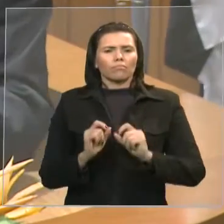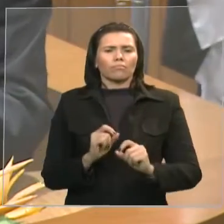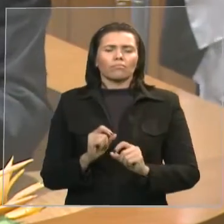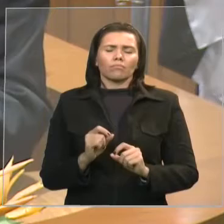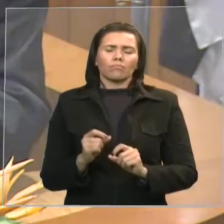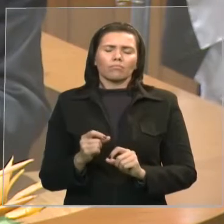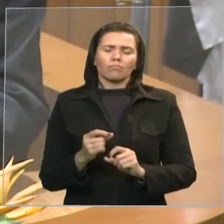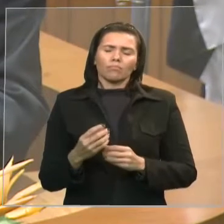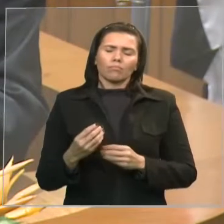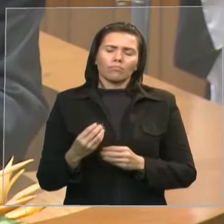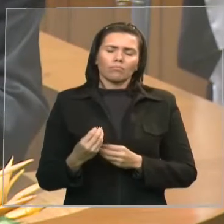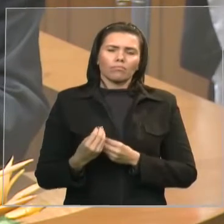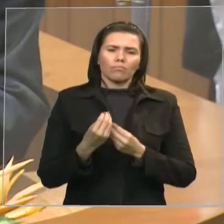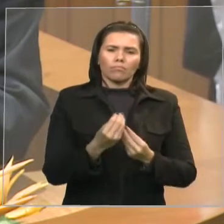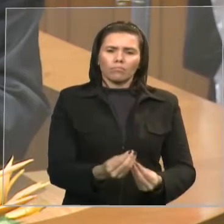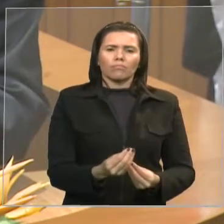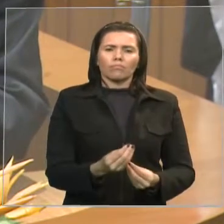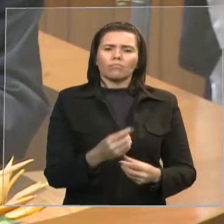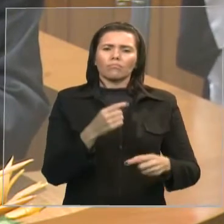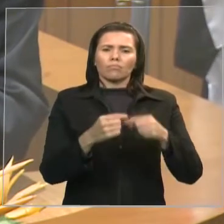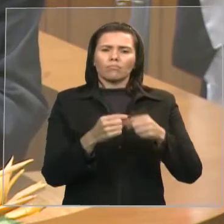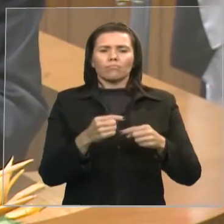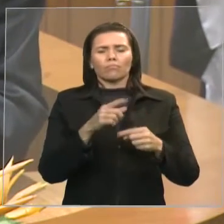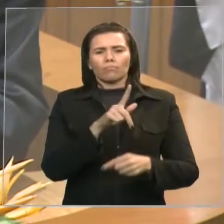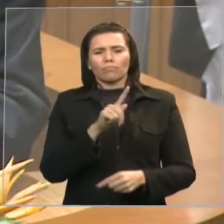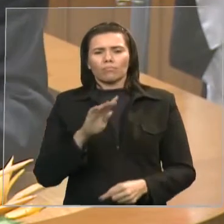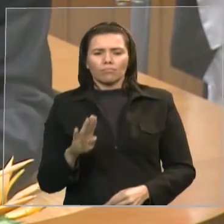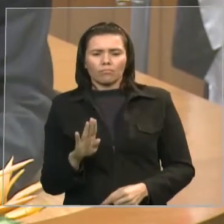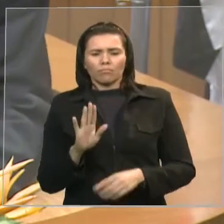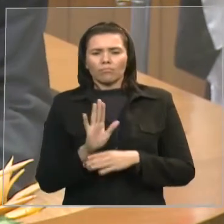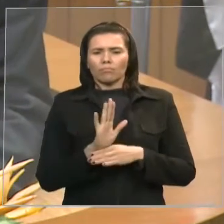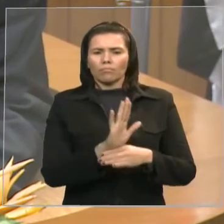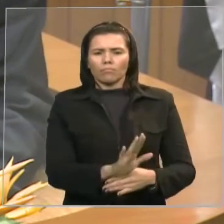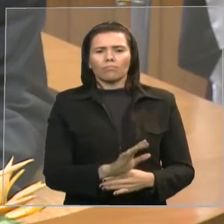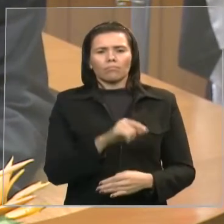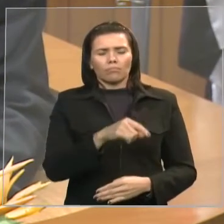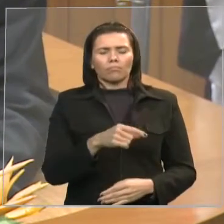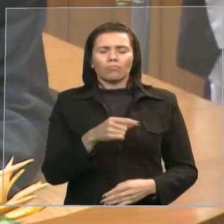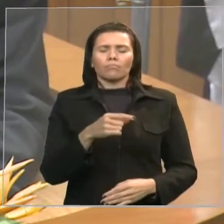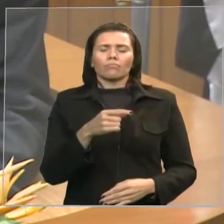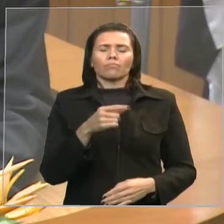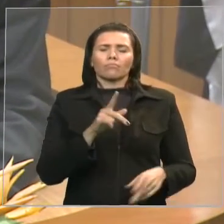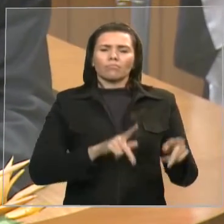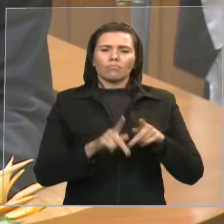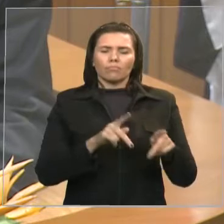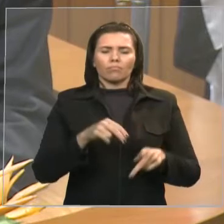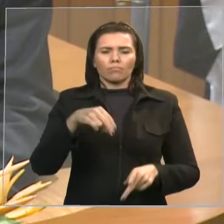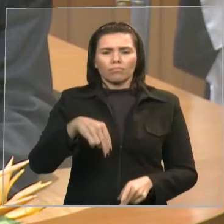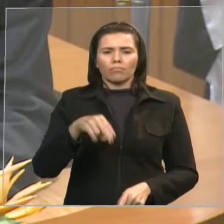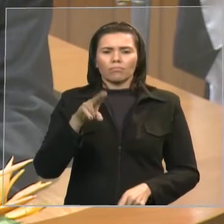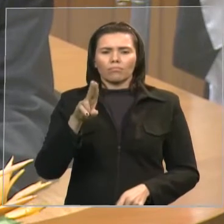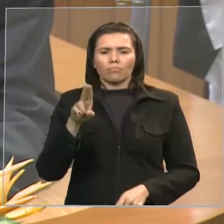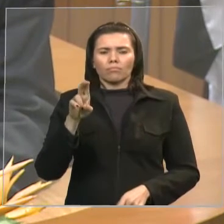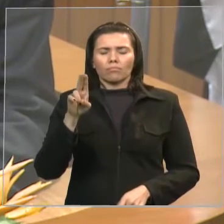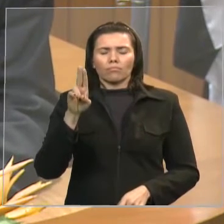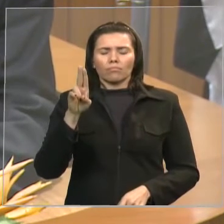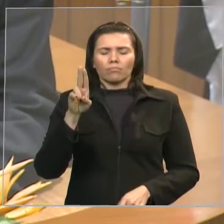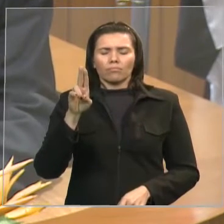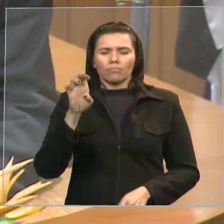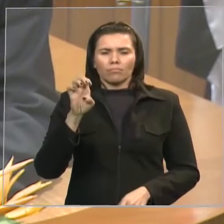ao povo de Nunes Freire é nesse sentido que eu espero que o tribunal